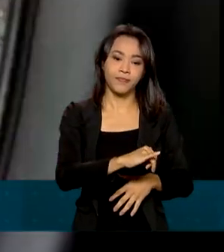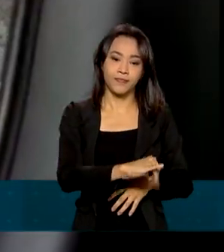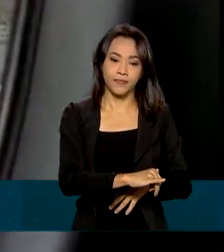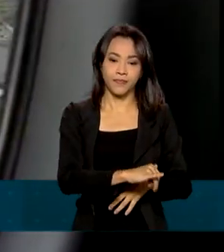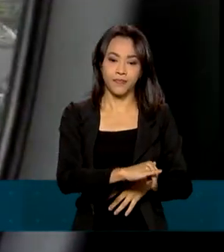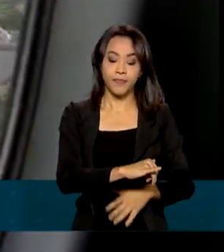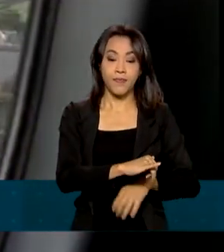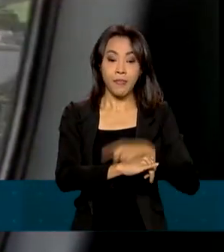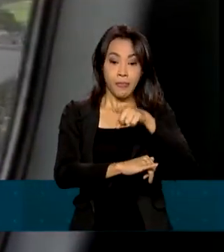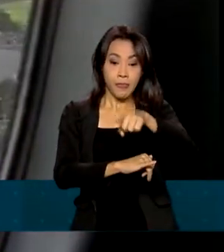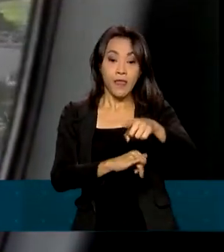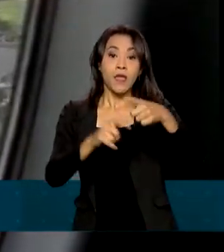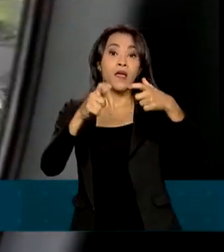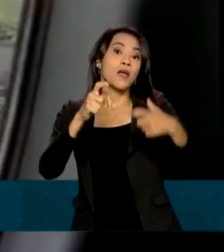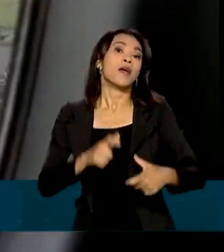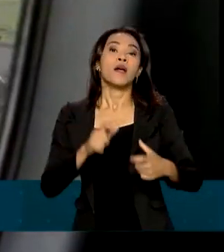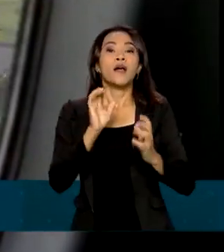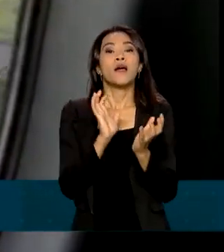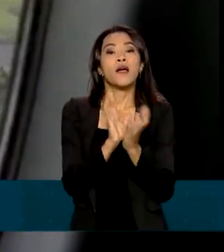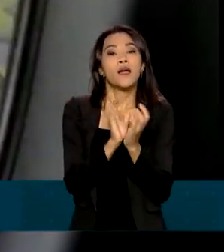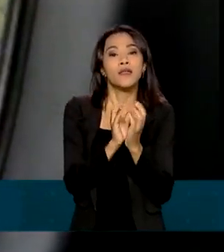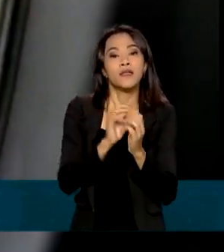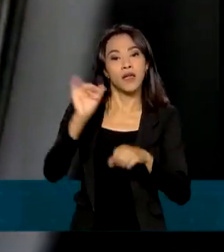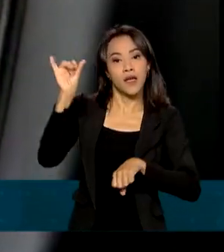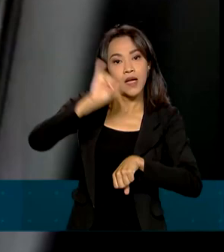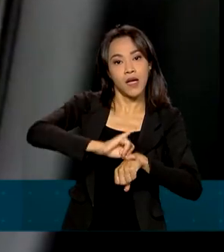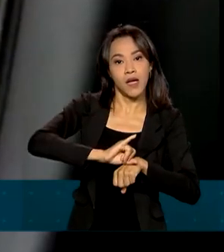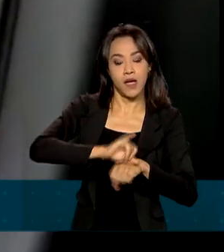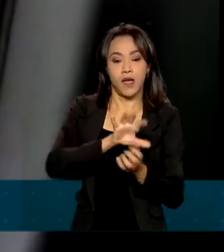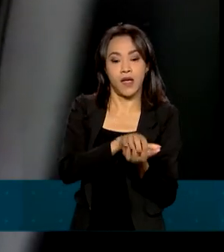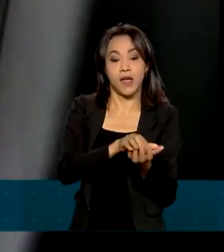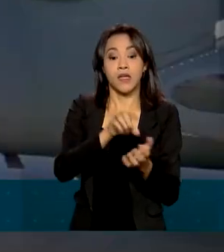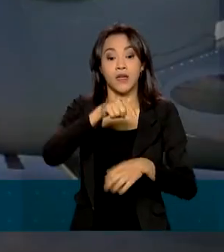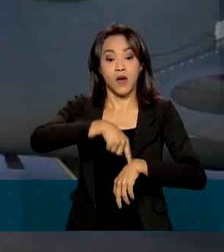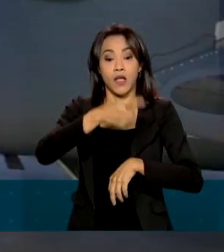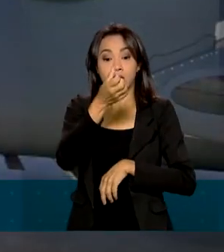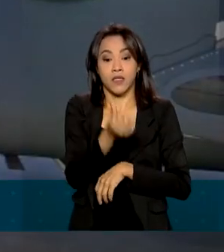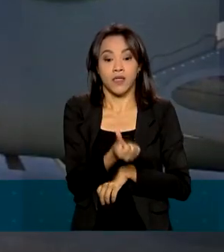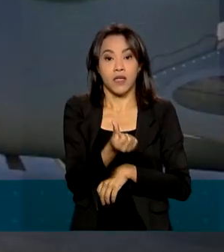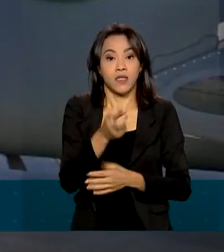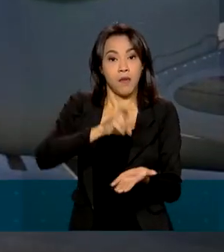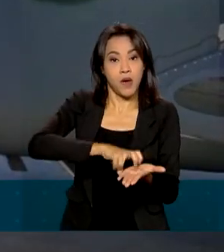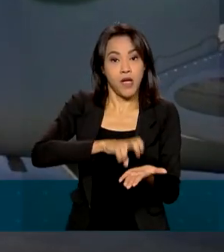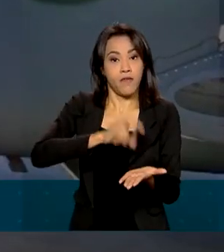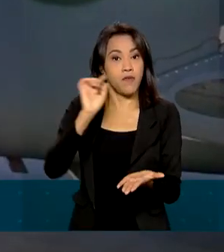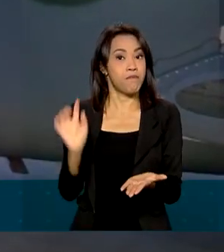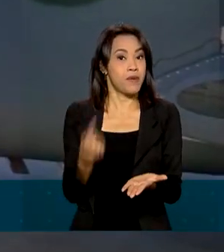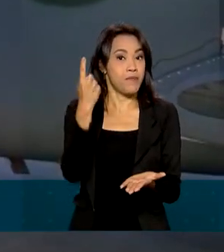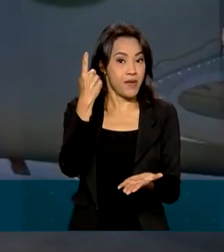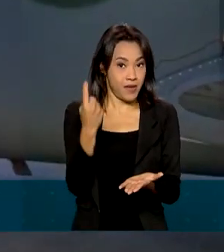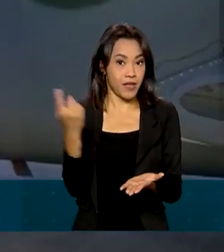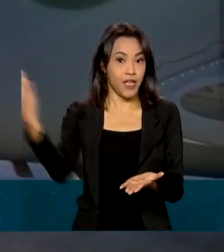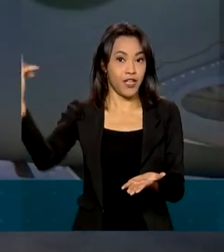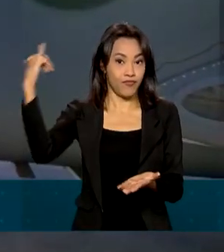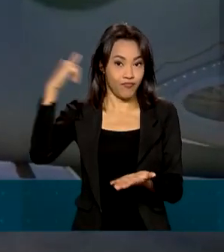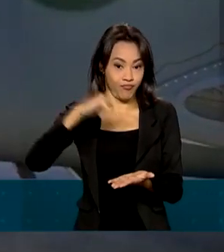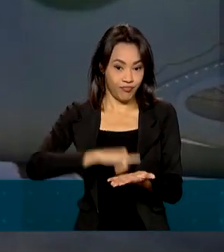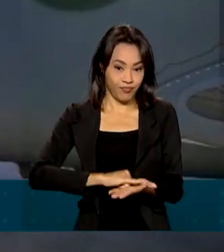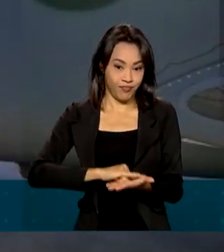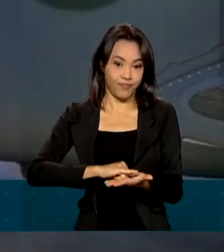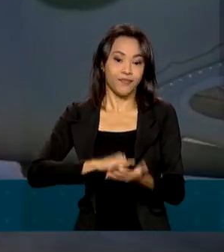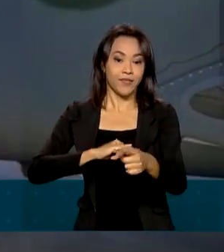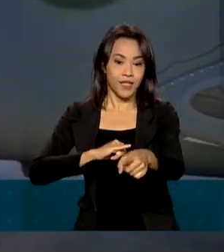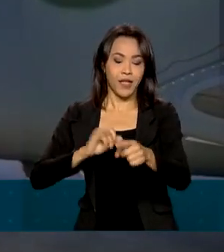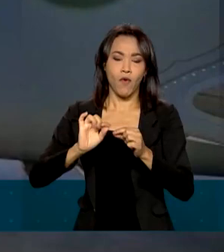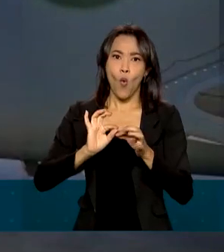O pouso em Recife, capital de Pernambuco, por volta das seis da manhã, foi a primeira confirmação de que todos ali